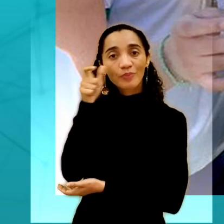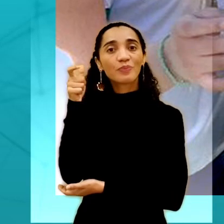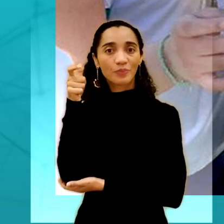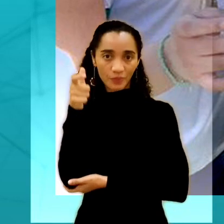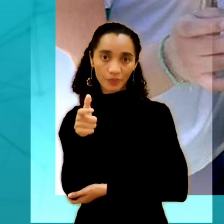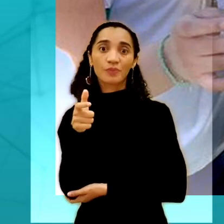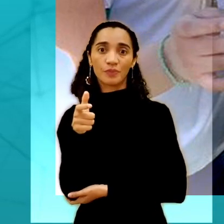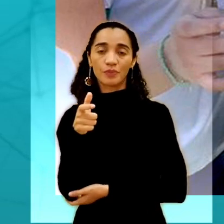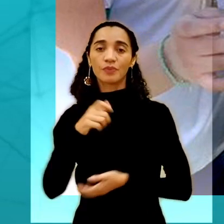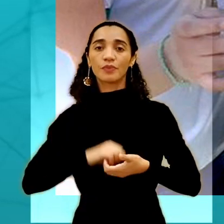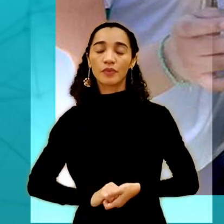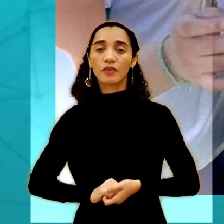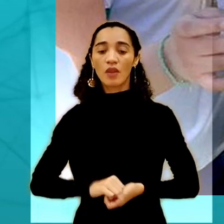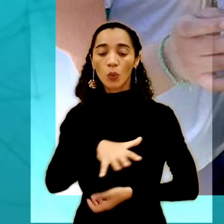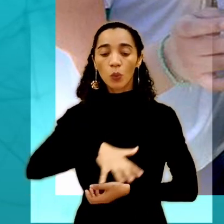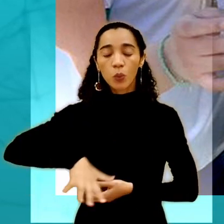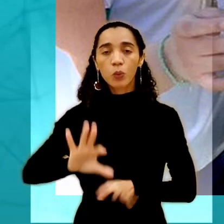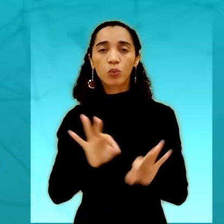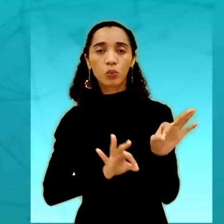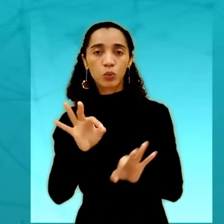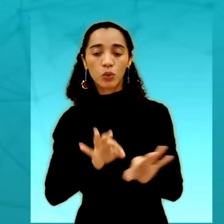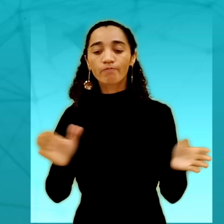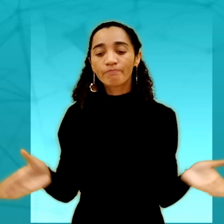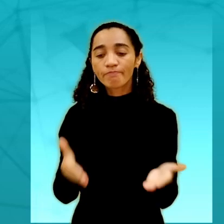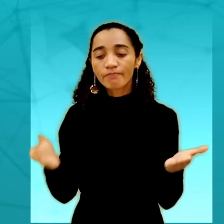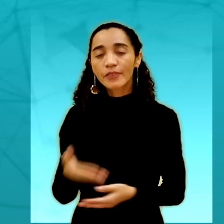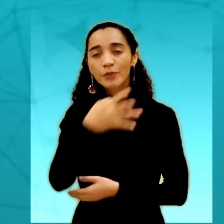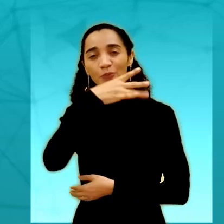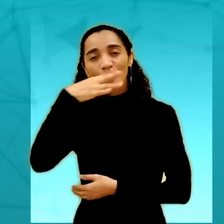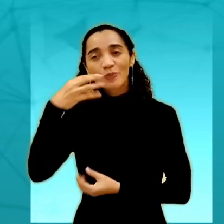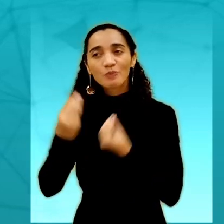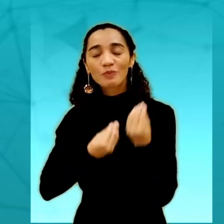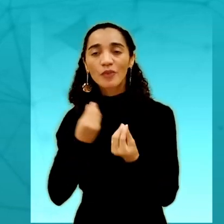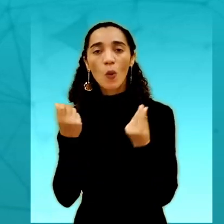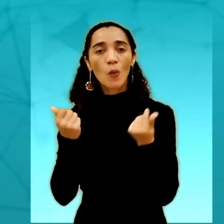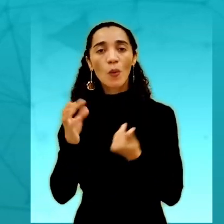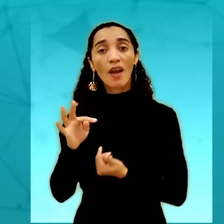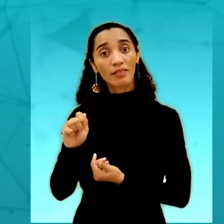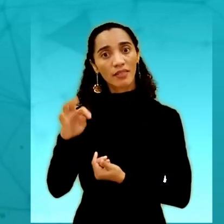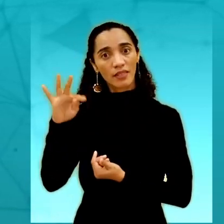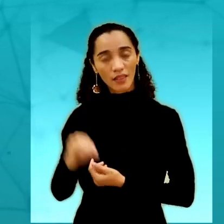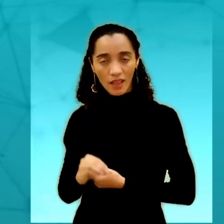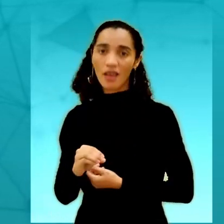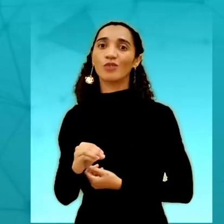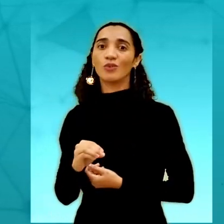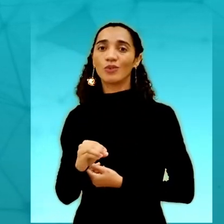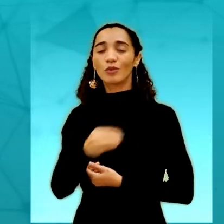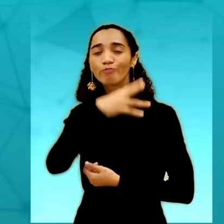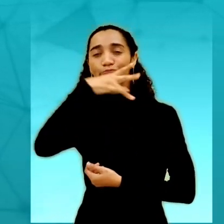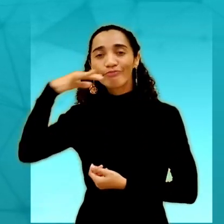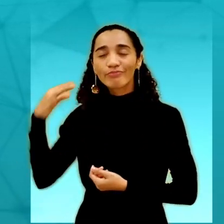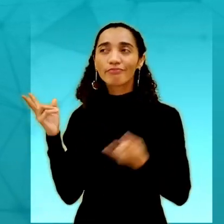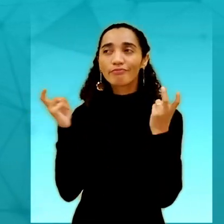curiosidade despertando interesse. O espaço foi projetado para estimular os sentidos dos alunos, como o tato, o